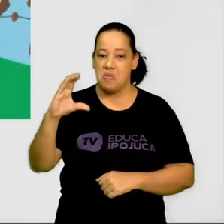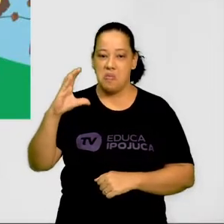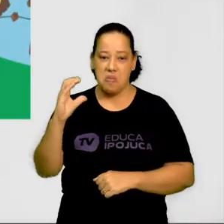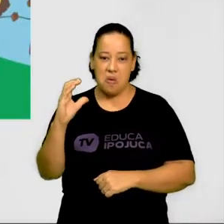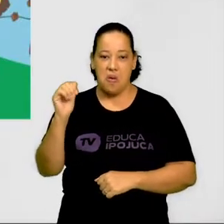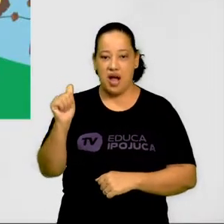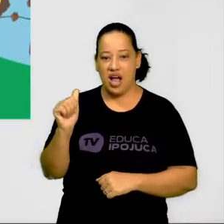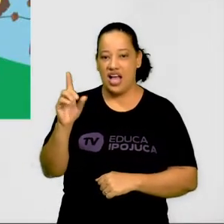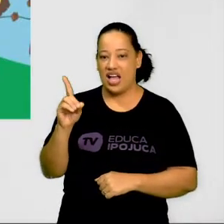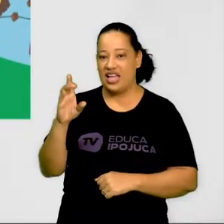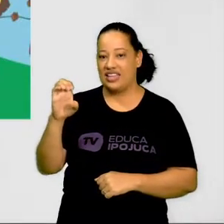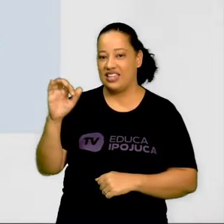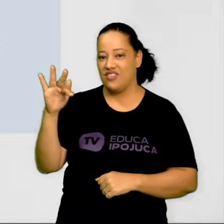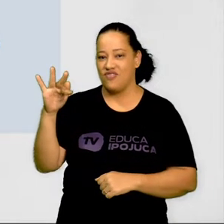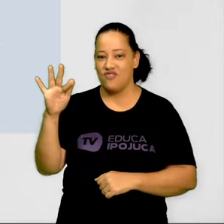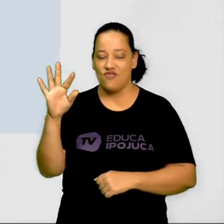legal.